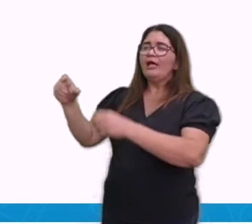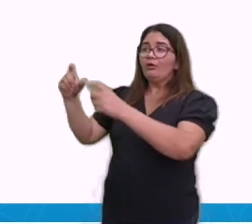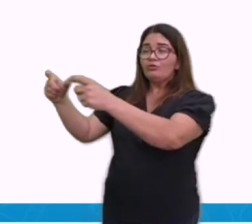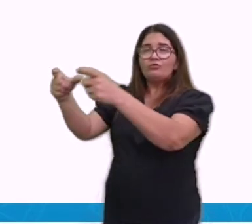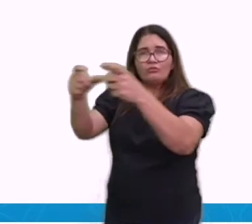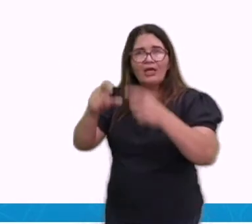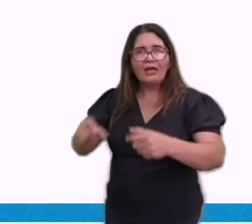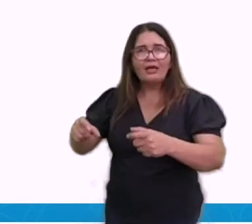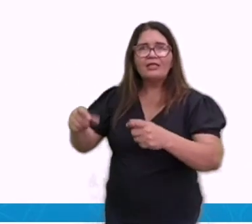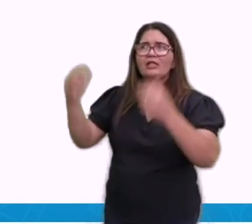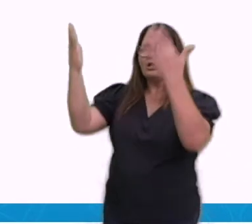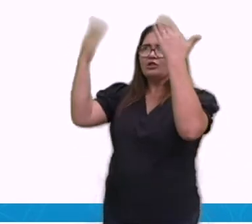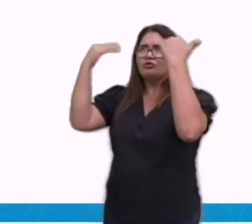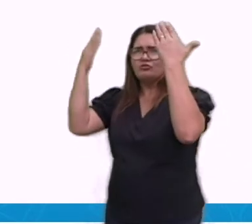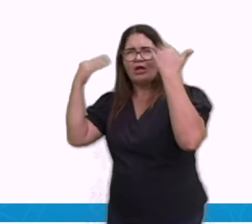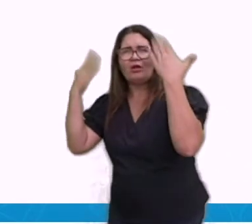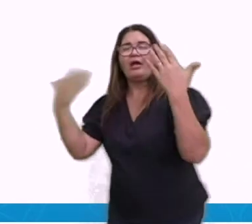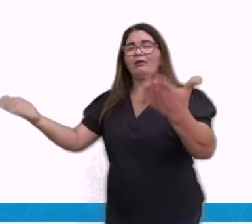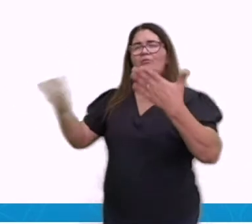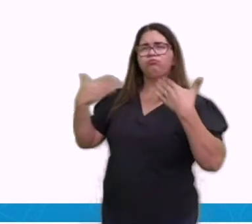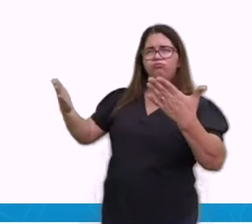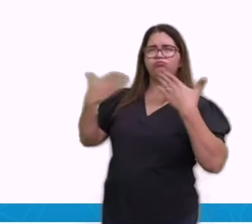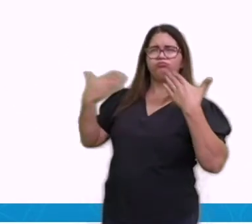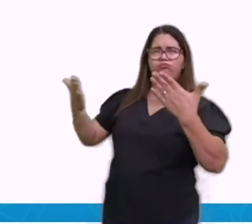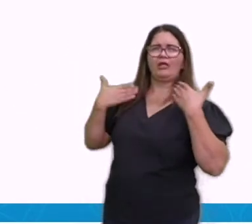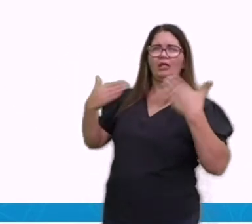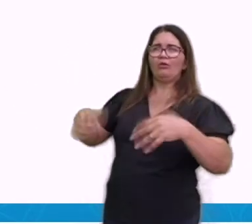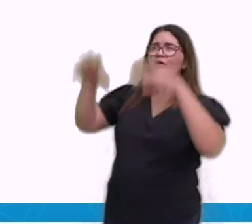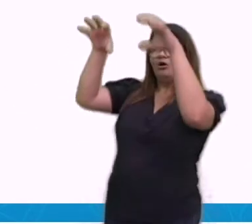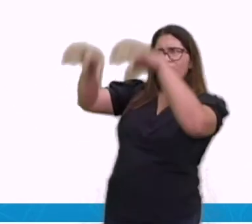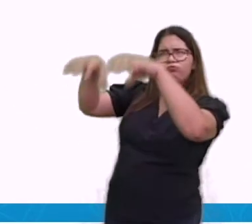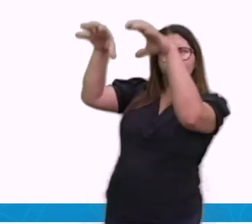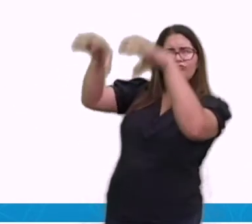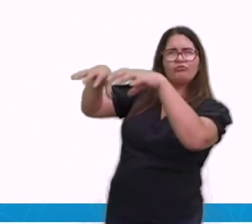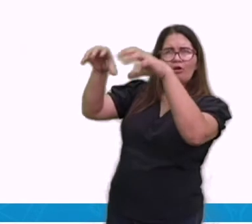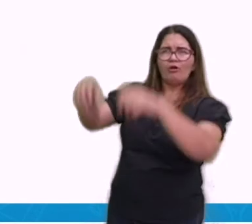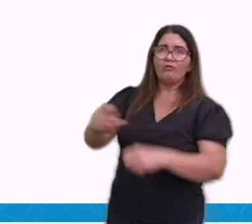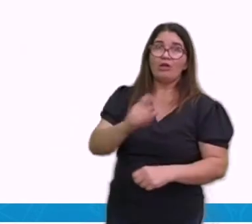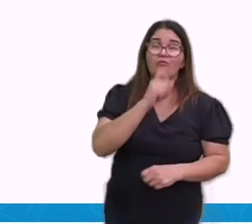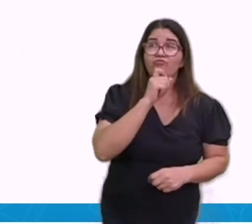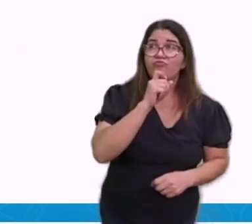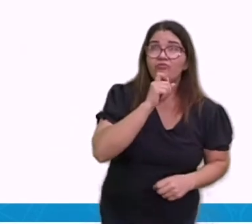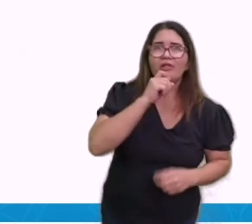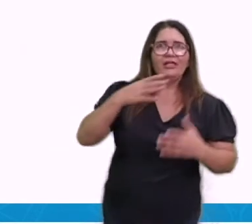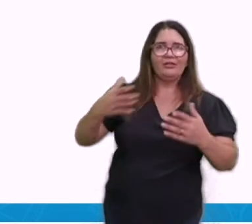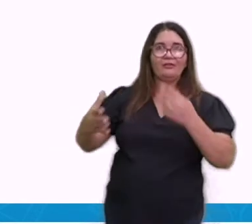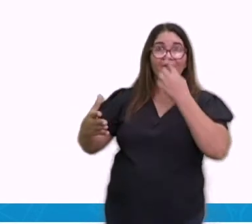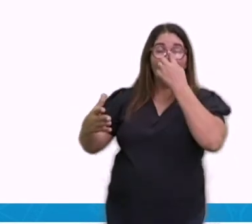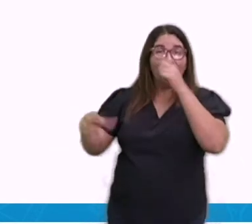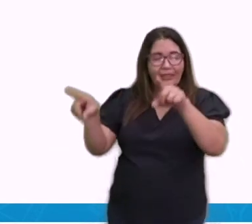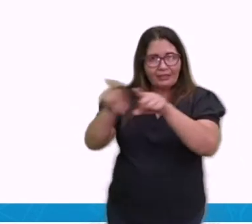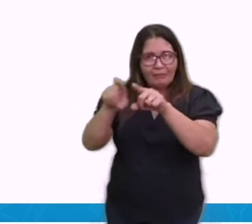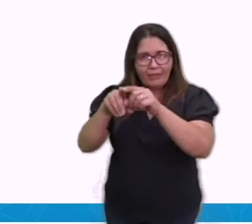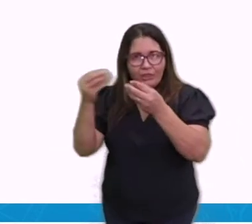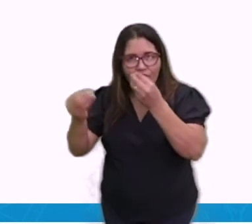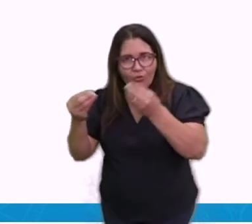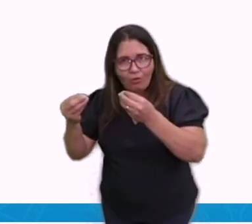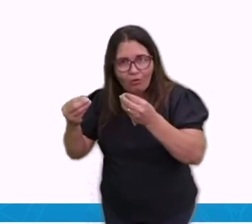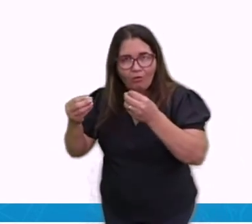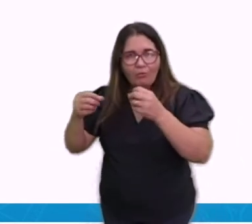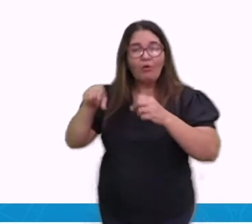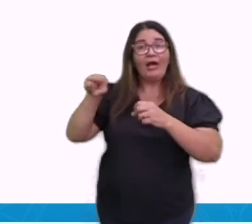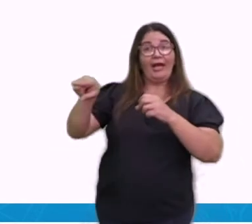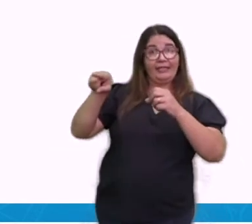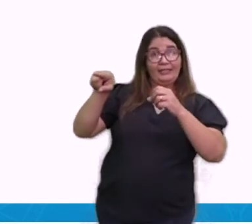tem esses climas aí característicos. As temperaturas são bastante altas devido à proximidade com a linha do